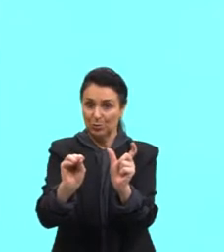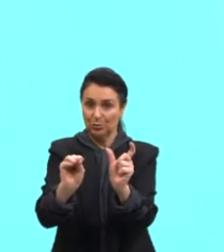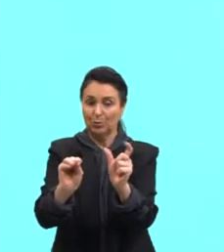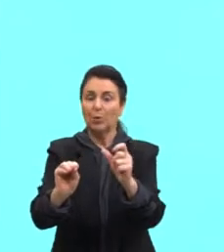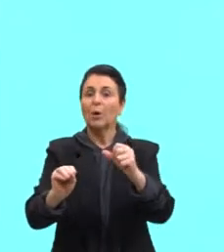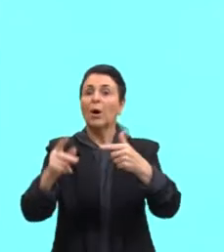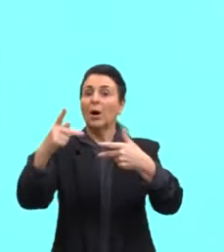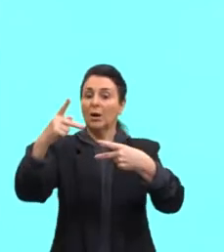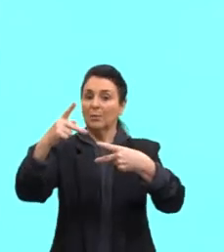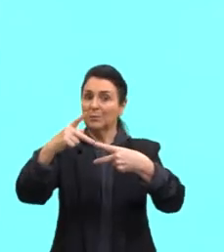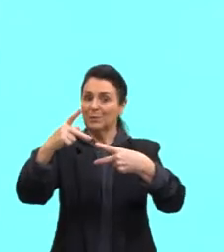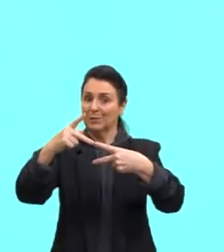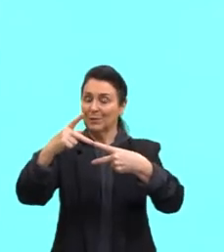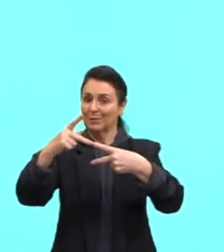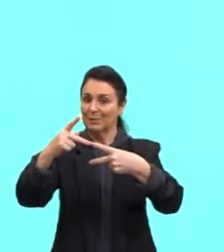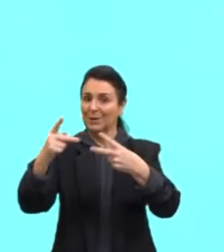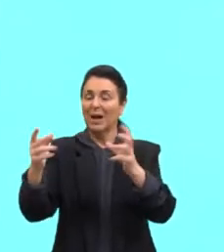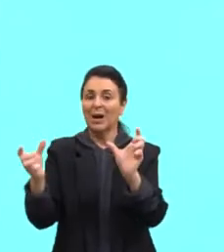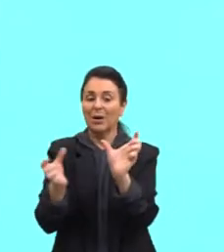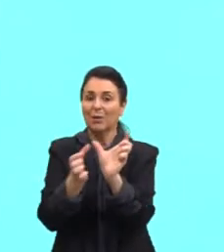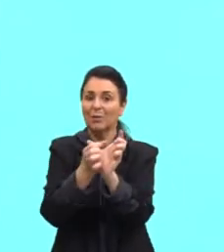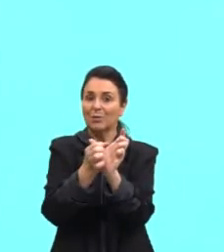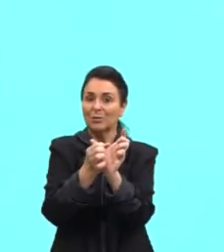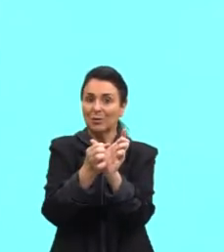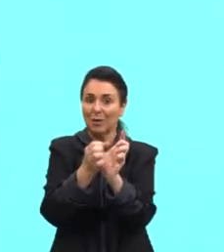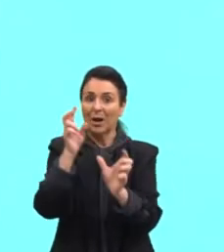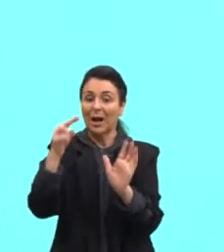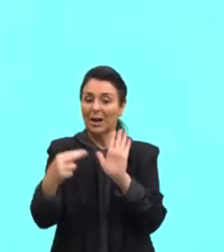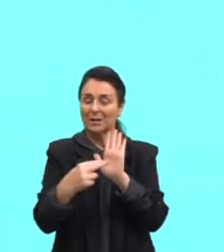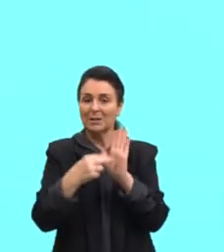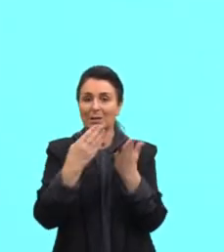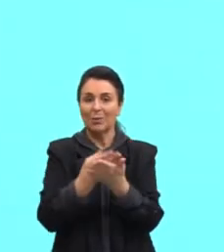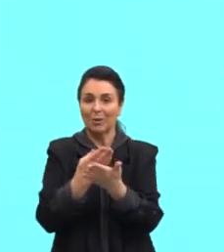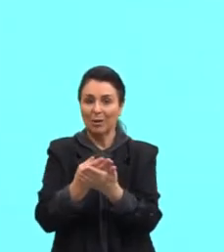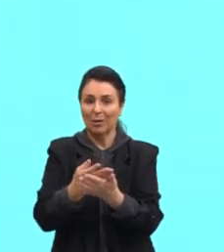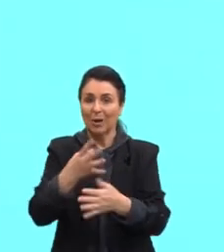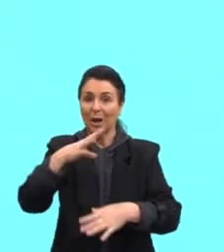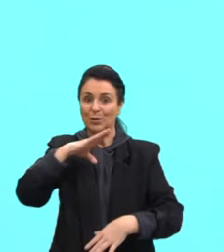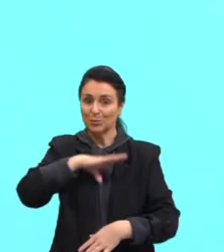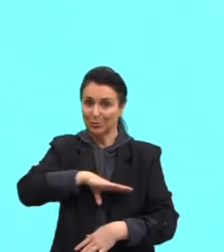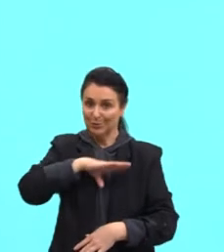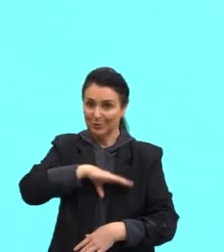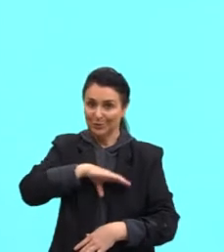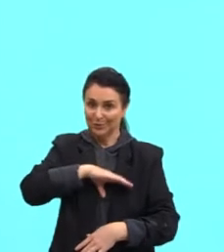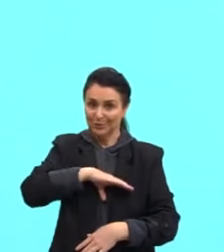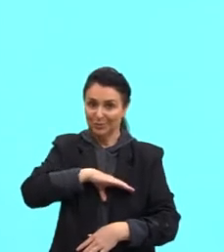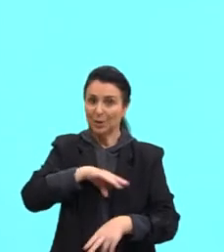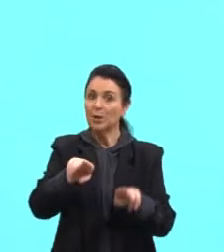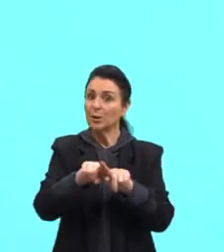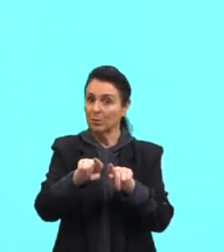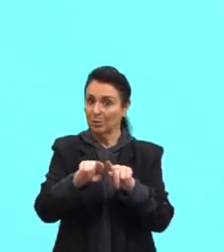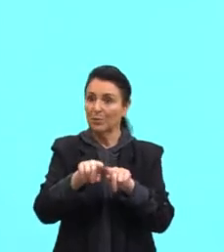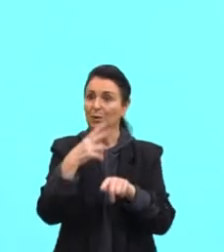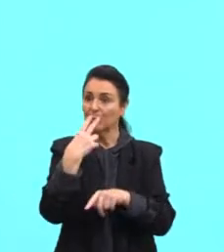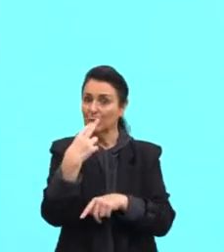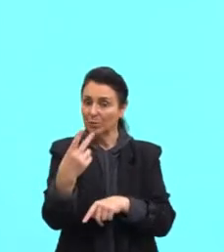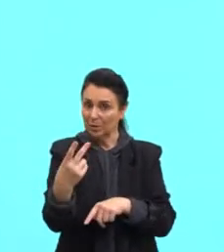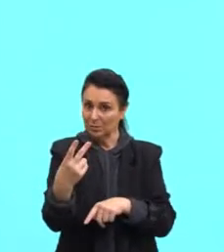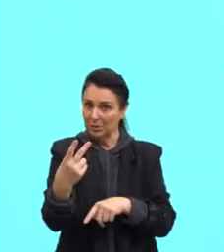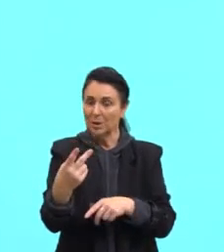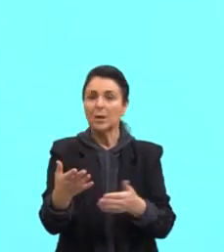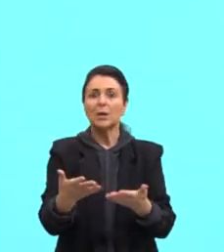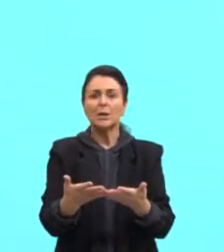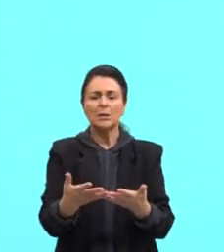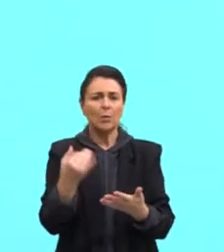preposição, conjunção, então fica atento às aulas de português, fica atento às aulas aí, né, de inglês, que são capítulos